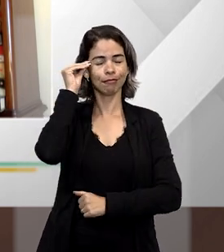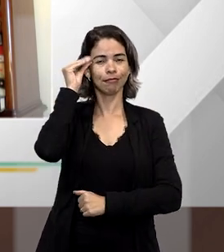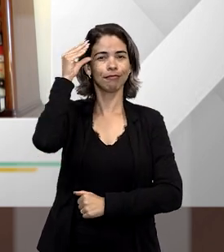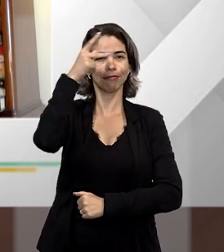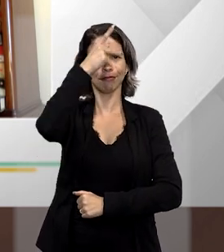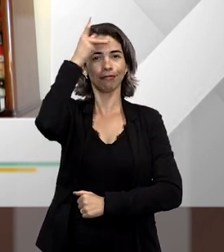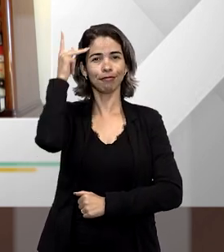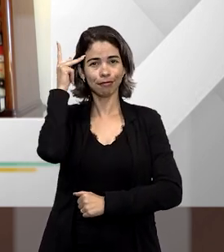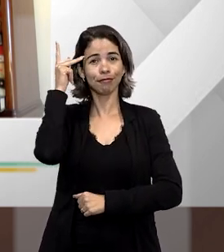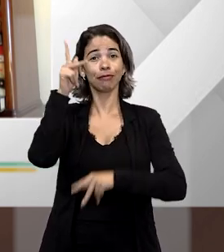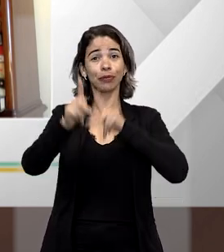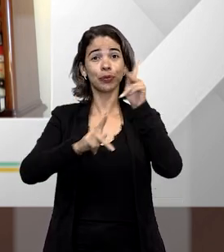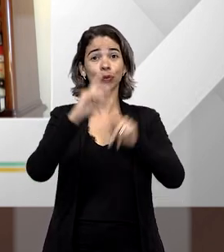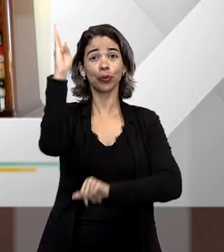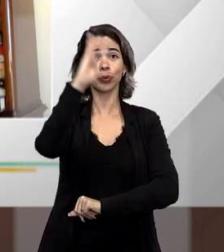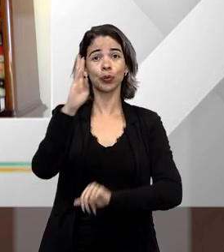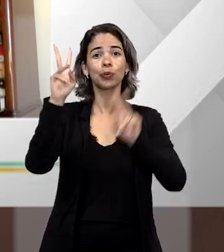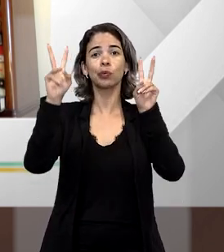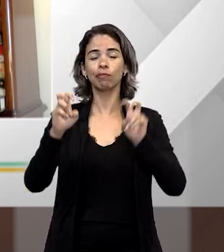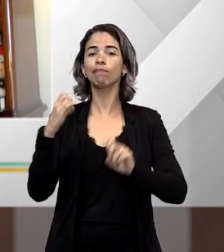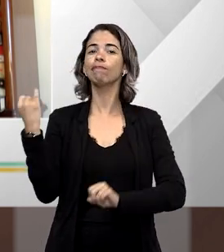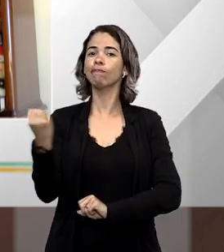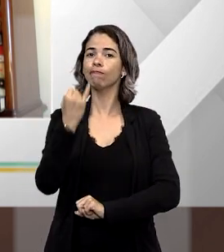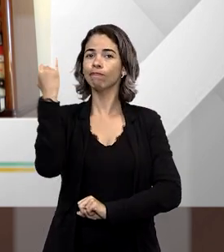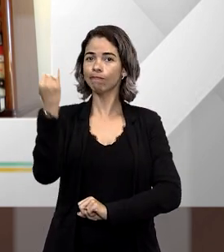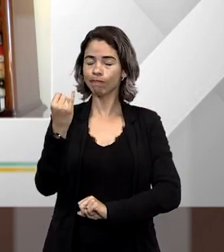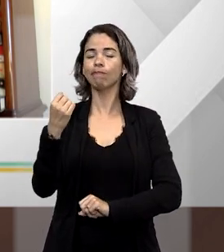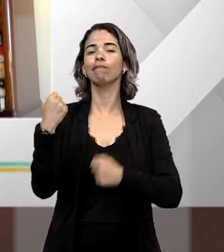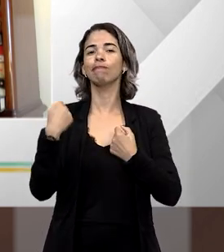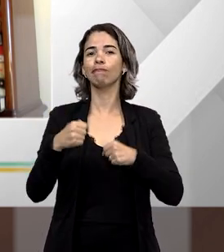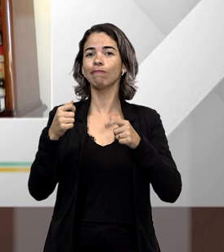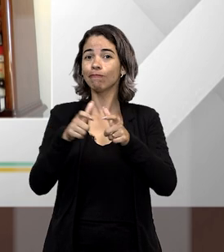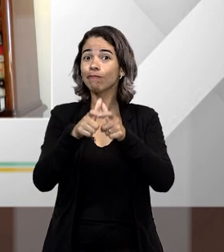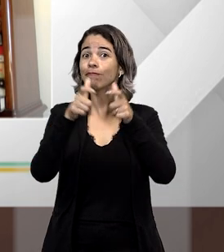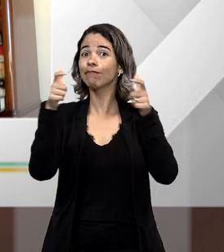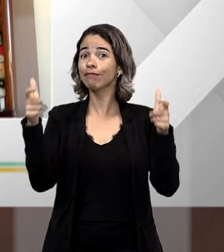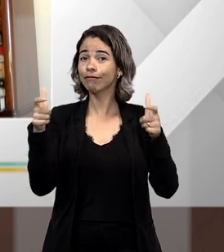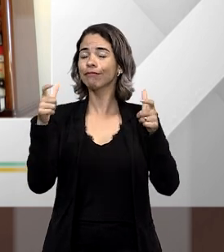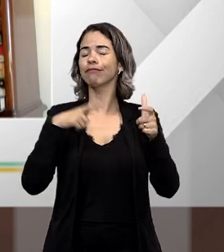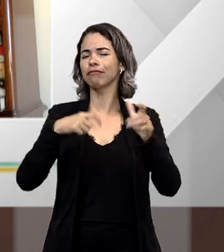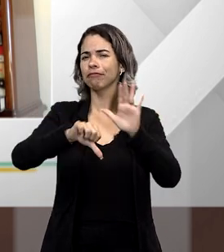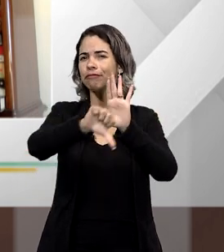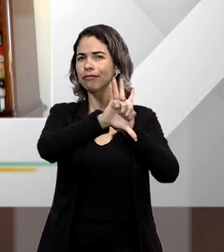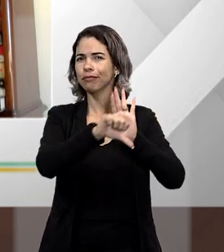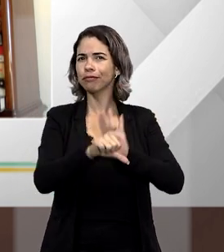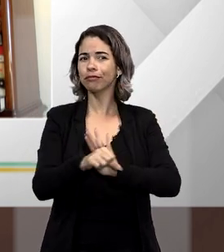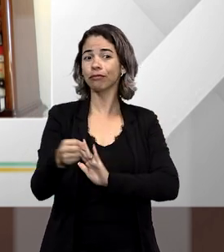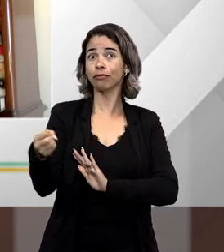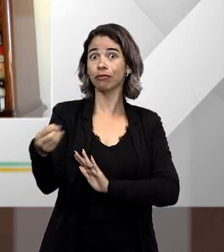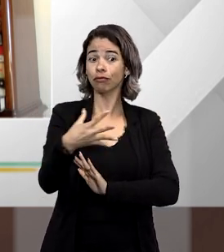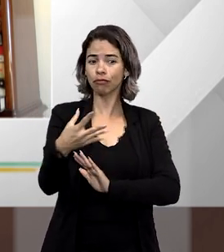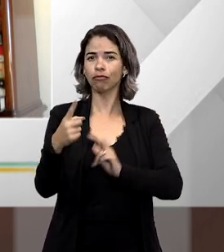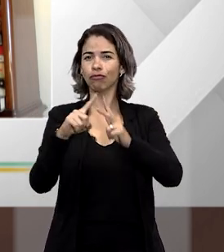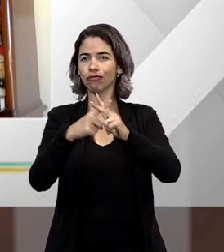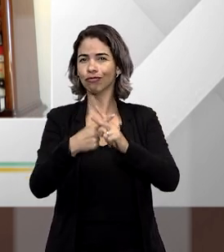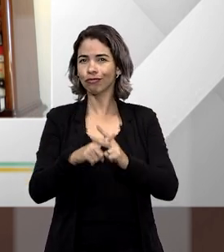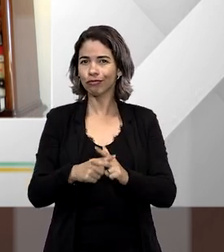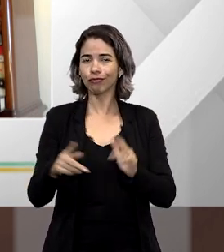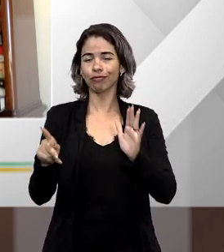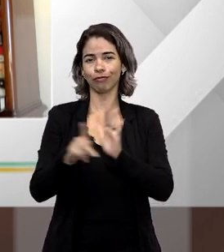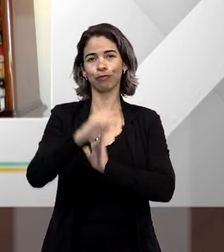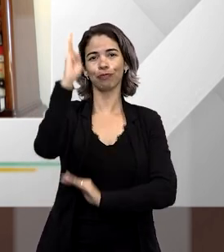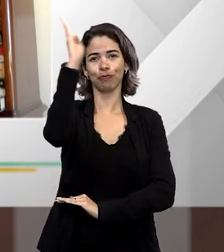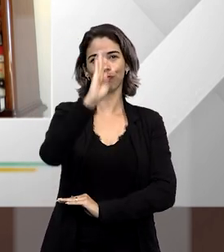do público brasileiro questões realmente relevantes de serem entendidas como esses crimes recentemente editados e